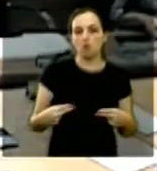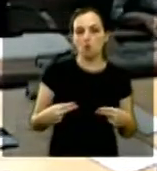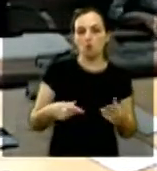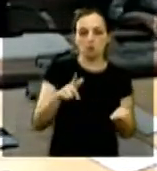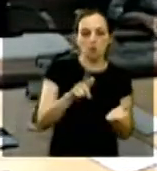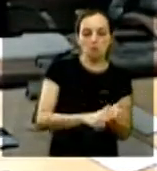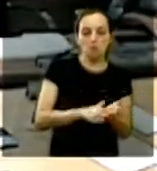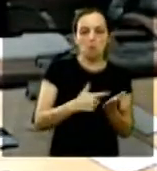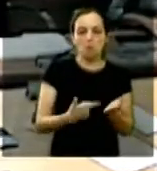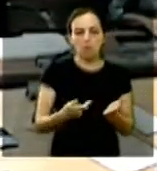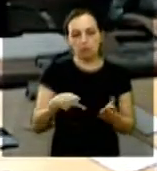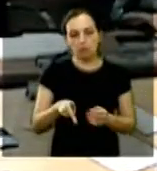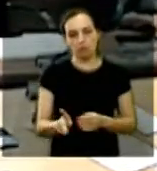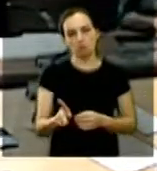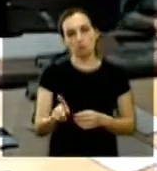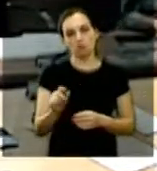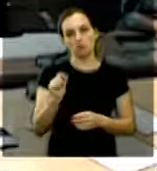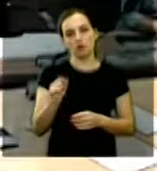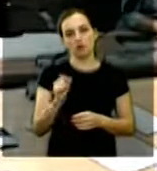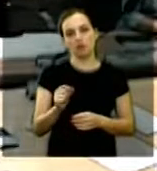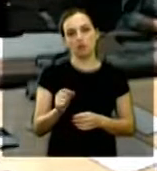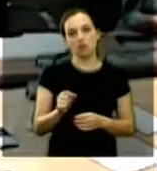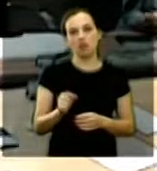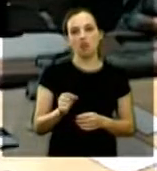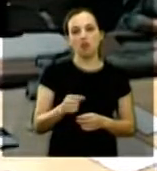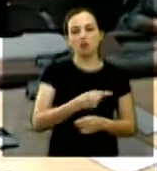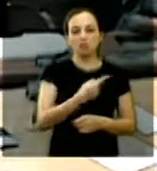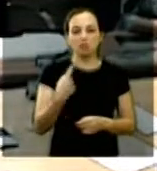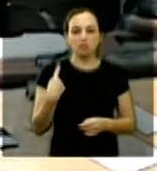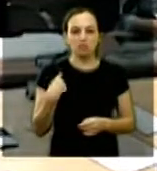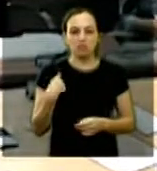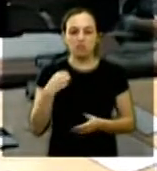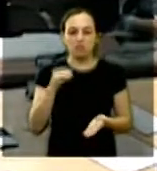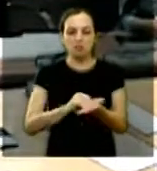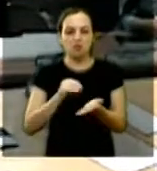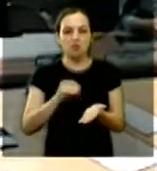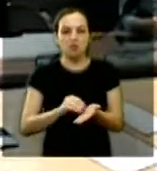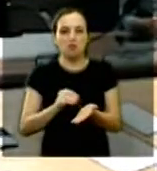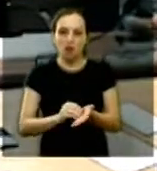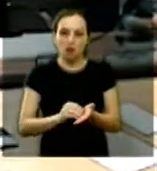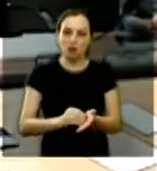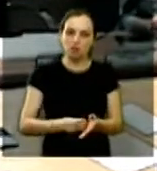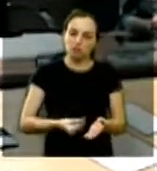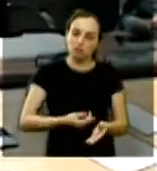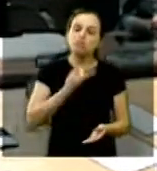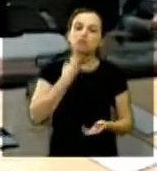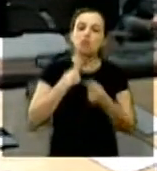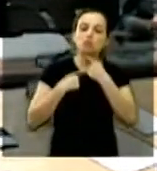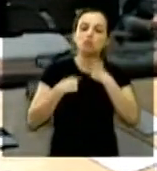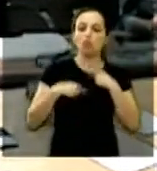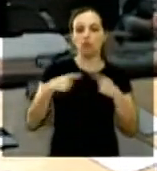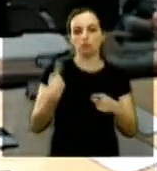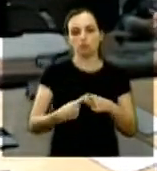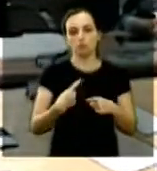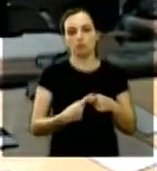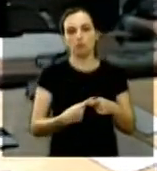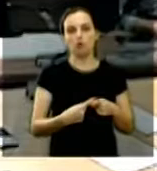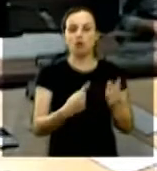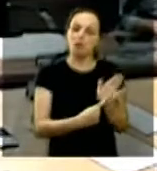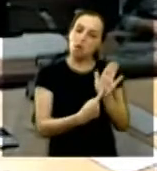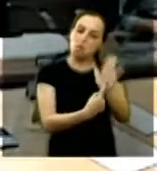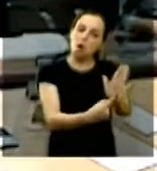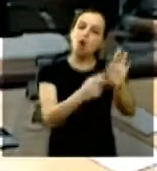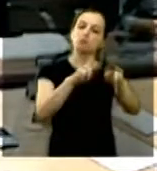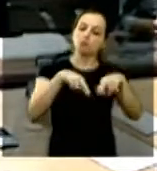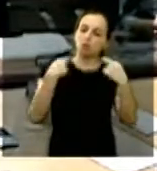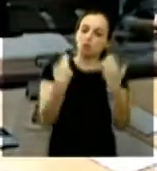e eu para ser muito sincera a gente se sente muito desmotivada porque você apresenta você faz reunião